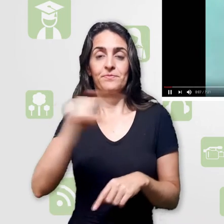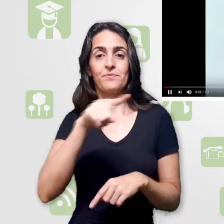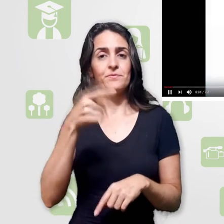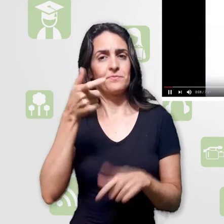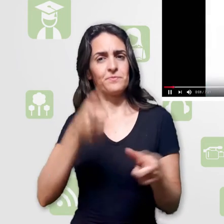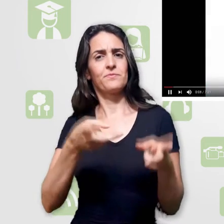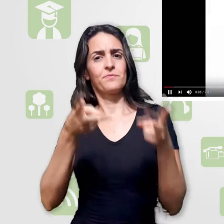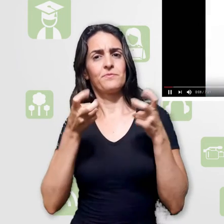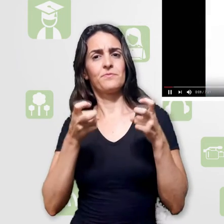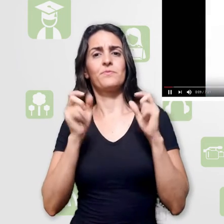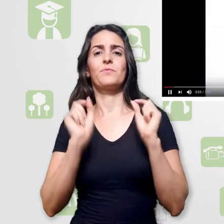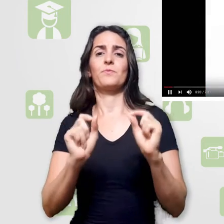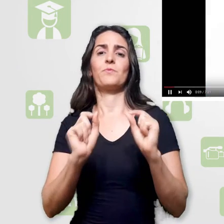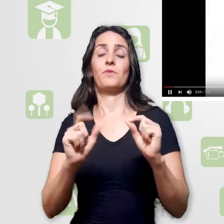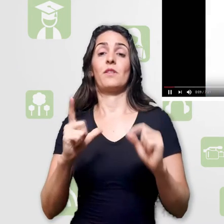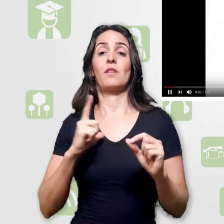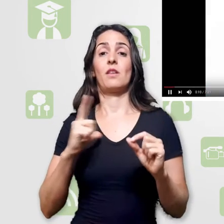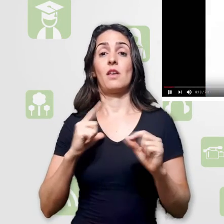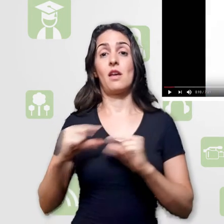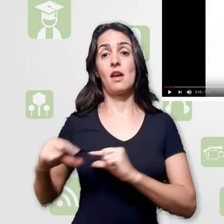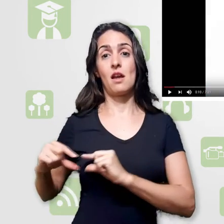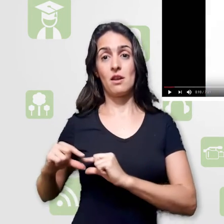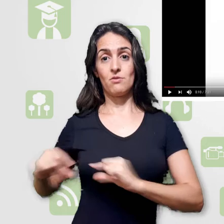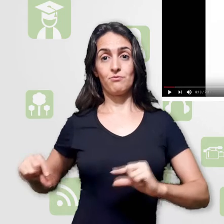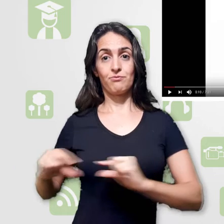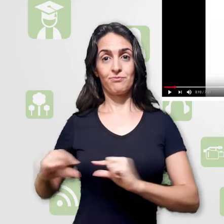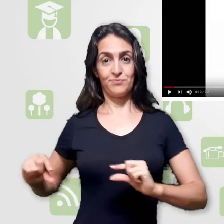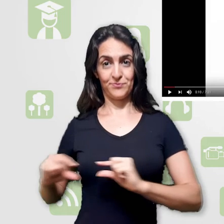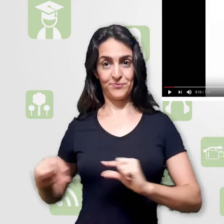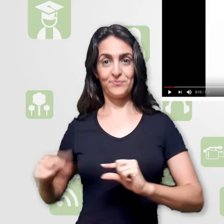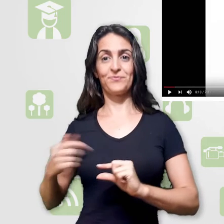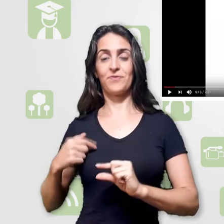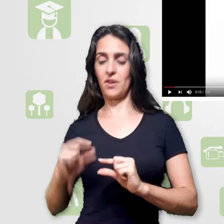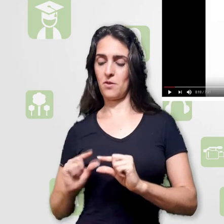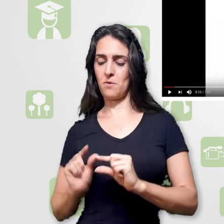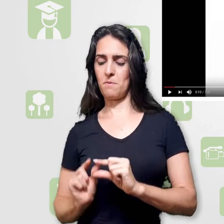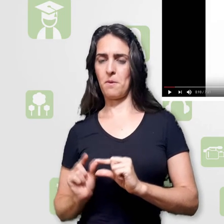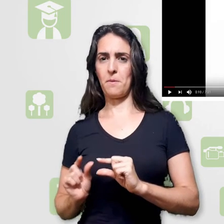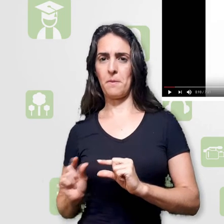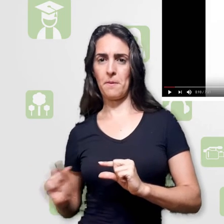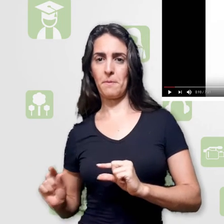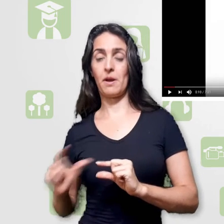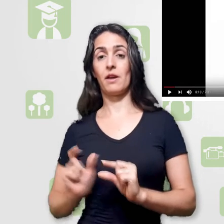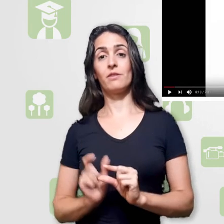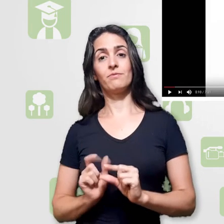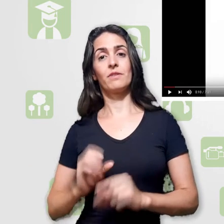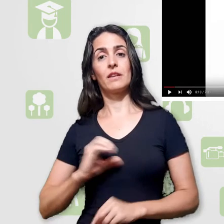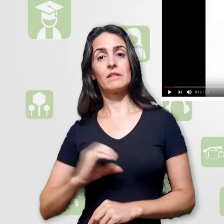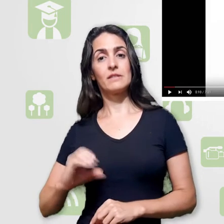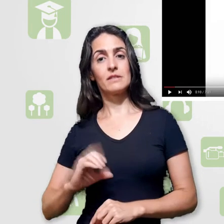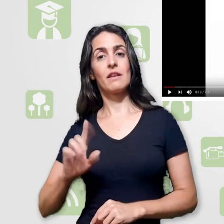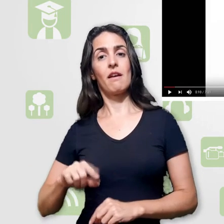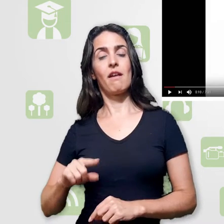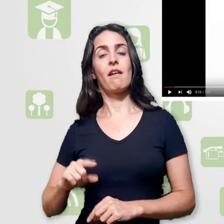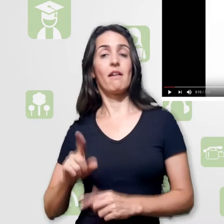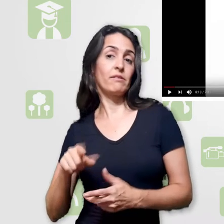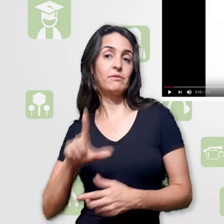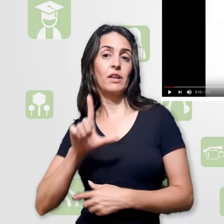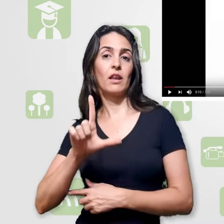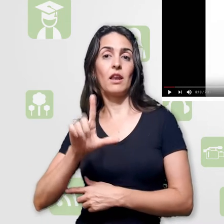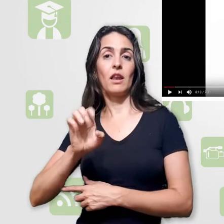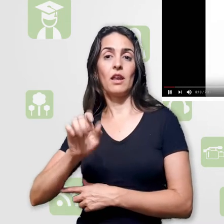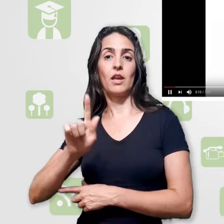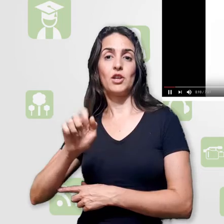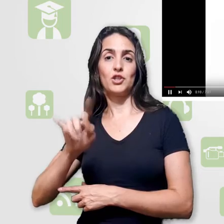Mas, se você observar, aqui no canto inferior direito, você tem aqui uma opção de legenda.